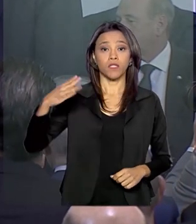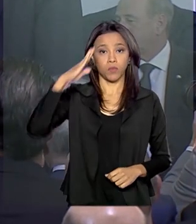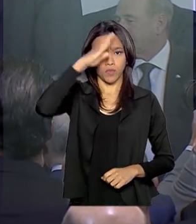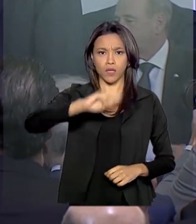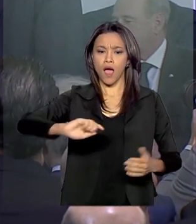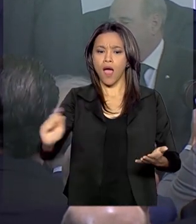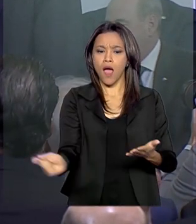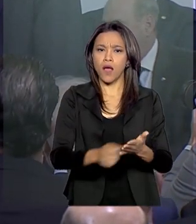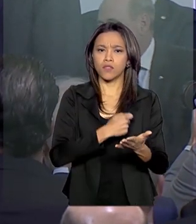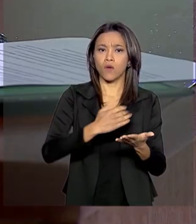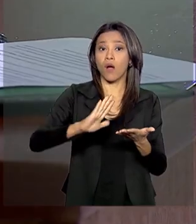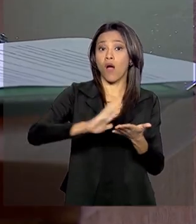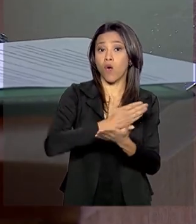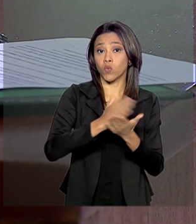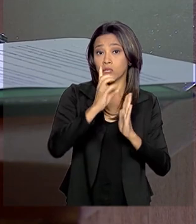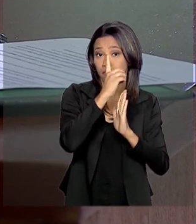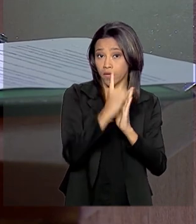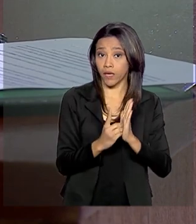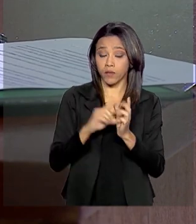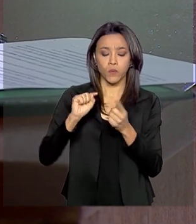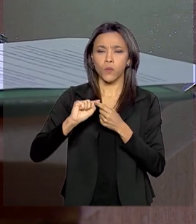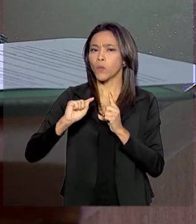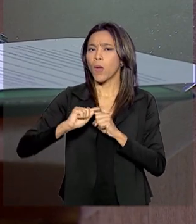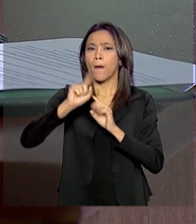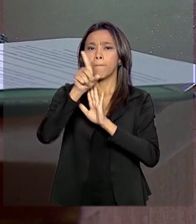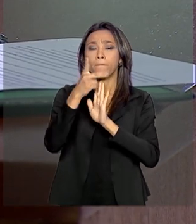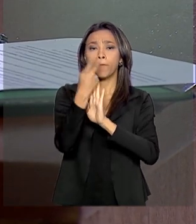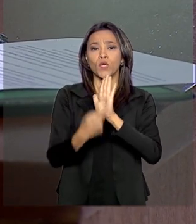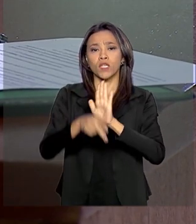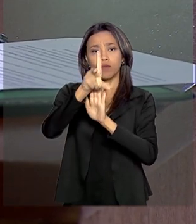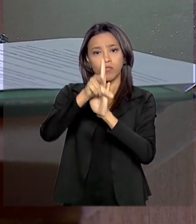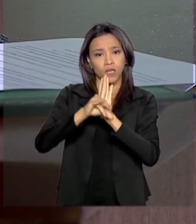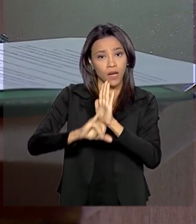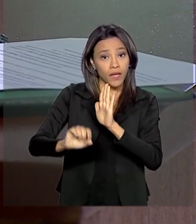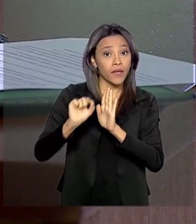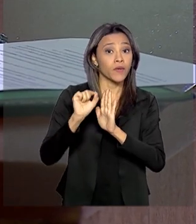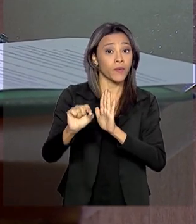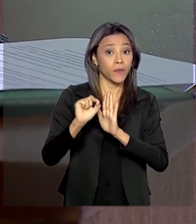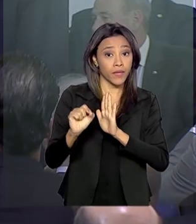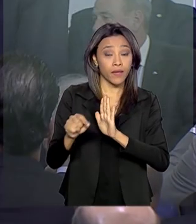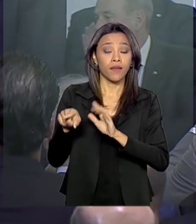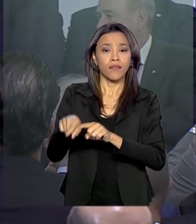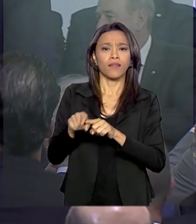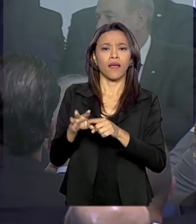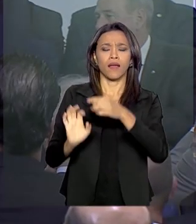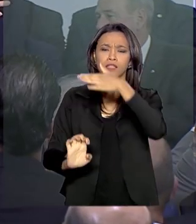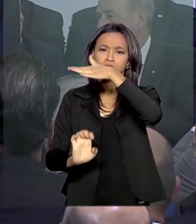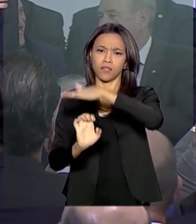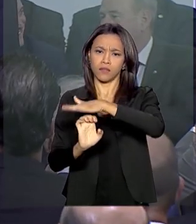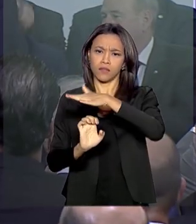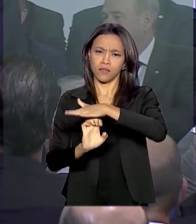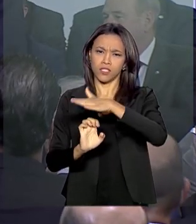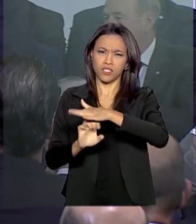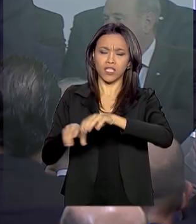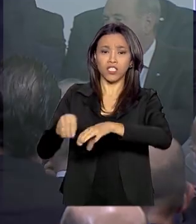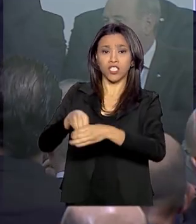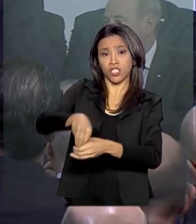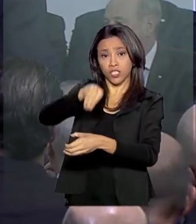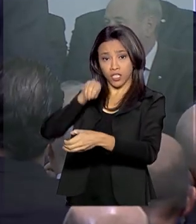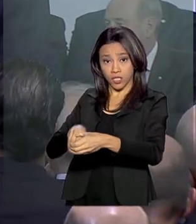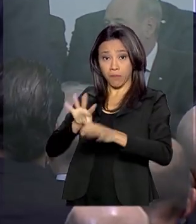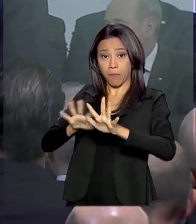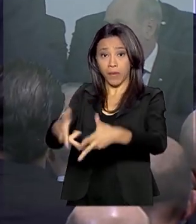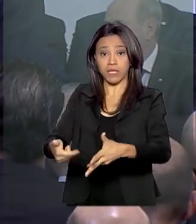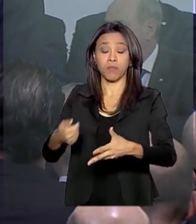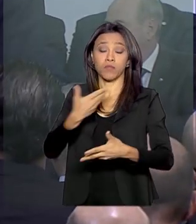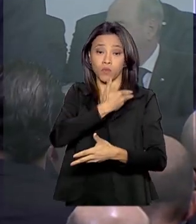alguns decretos, entre eles o projeto de lei que trata da desestatização da Eletrobras e a medida provisória que estabelece o fim do